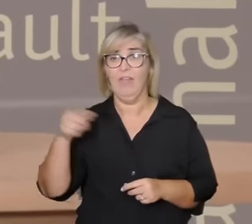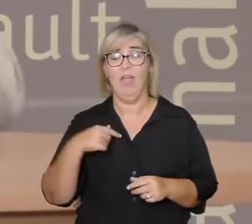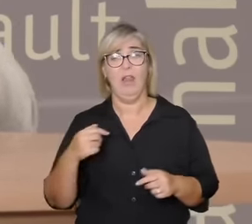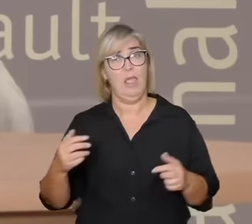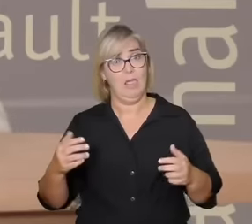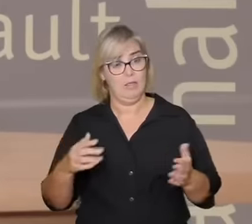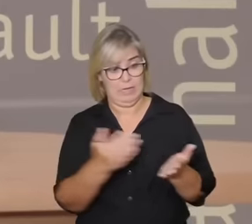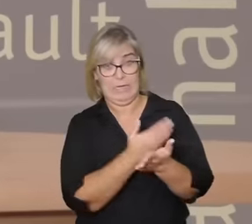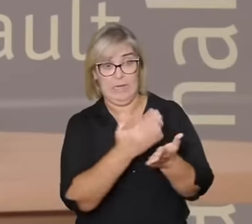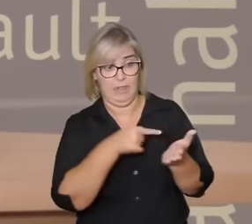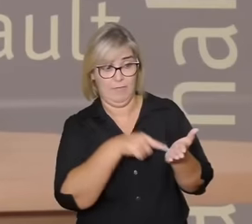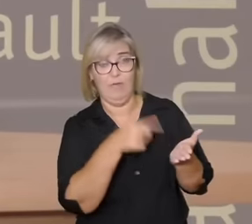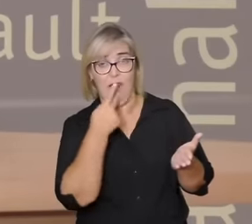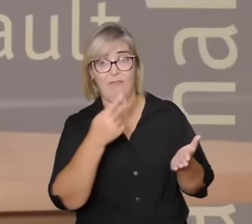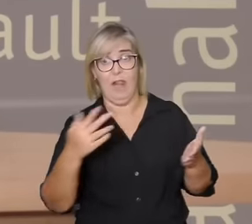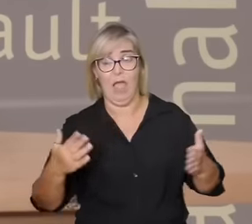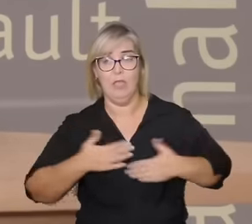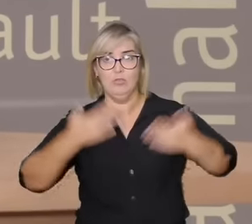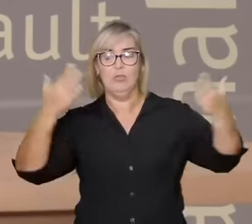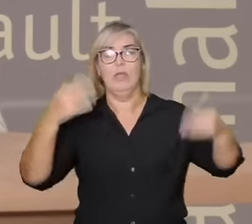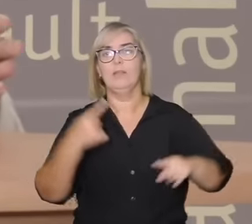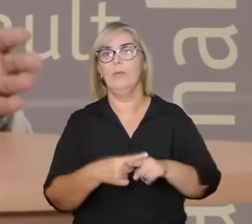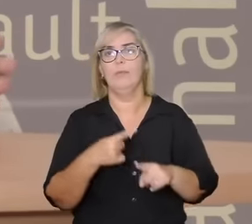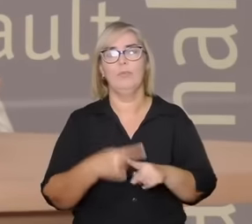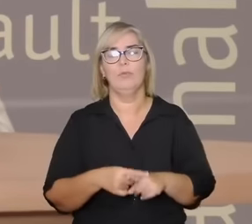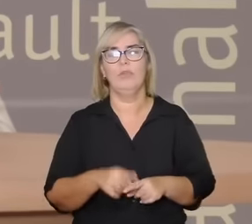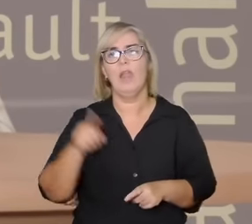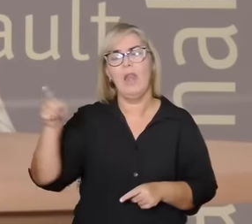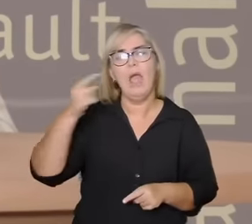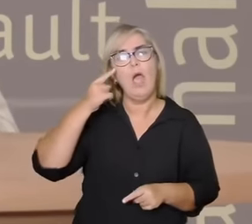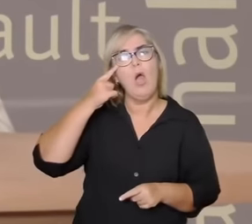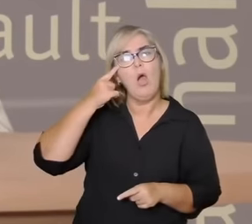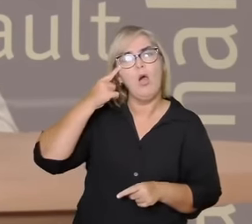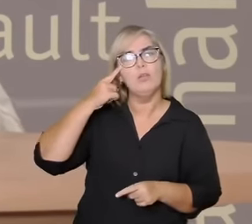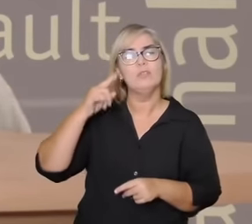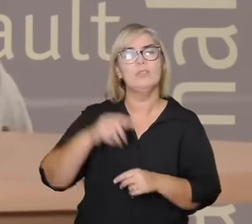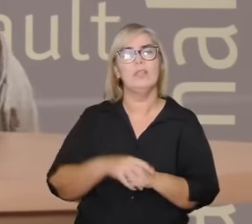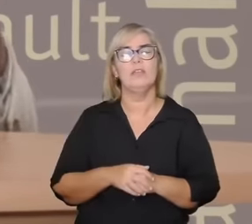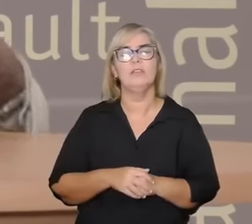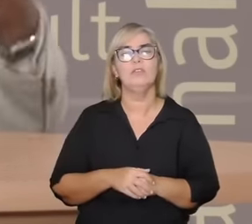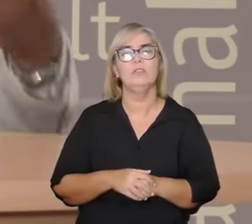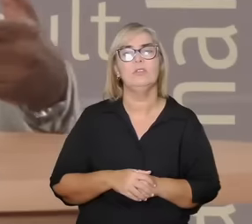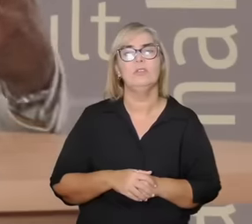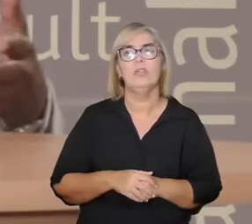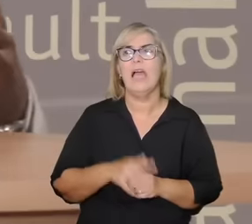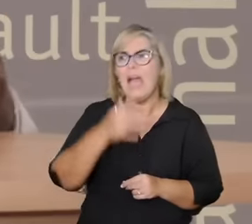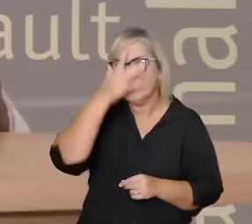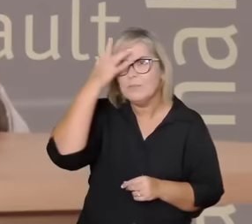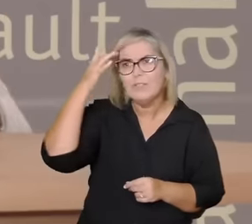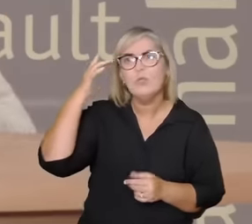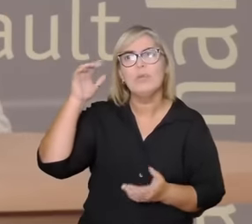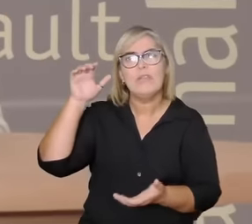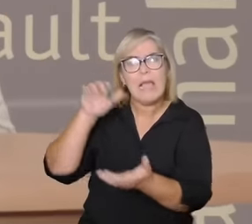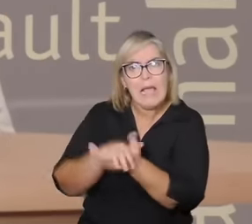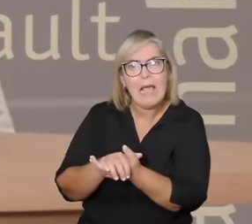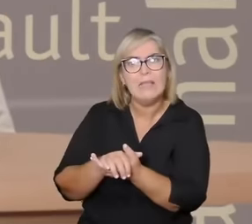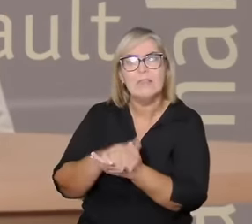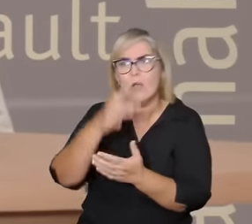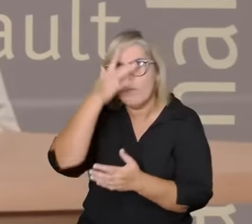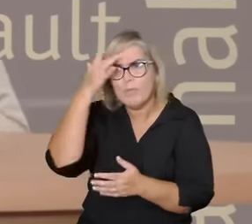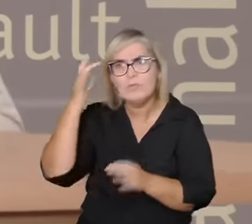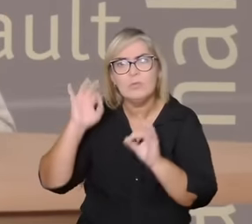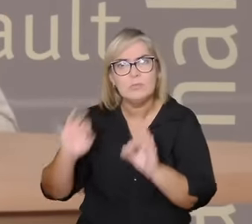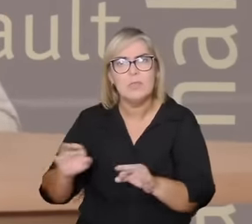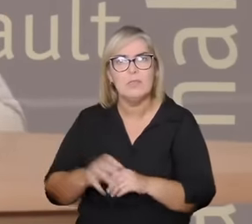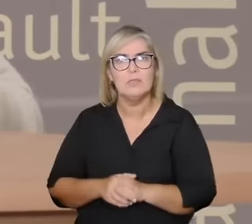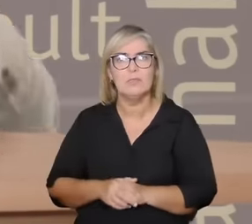e tal porque no ocidente tem uma coisa que lá não tinha na minha aldeia lá as pessoas casam com pessoas nunca foi problema